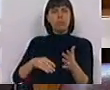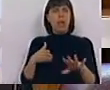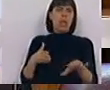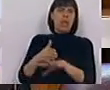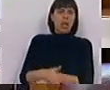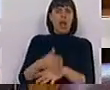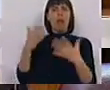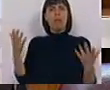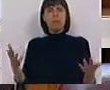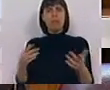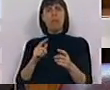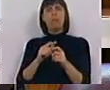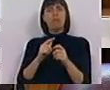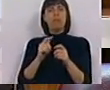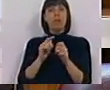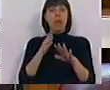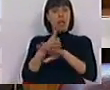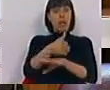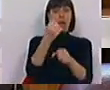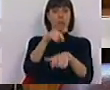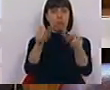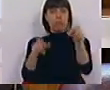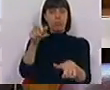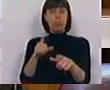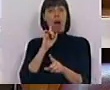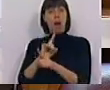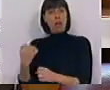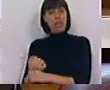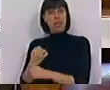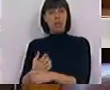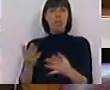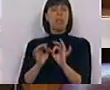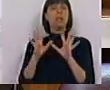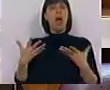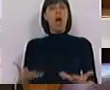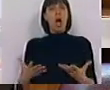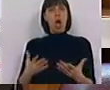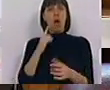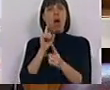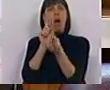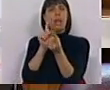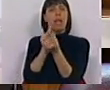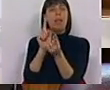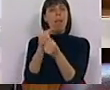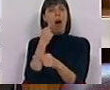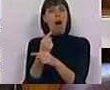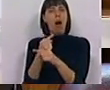direta, ou seja, através da prestação direta dos trabalhadores do respectivo serviço, como acontece atualmente com os postos de atendimento